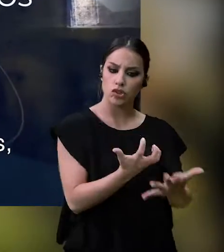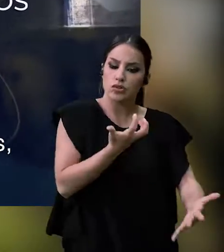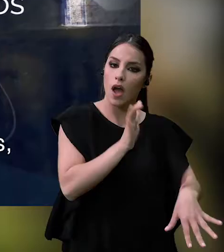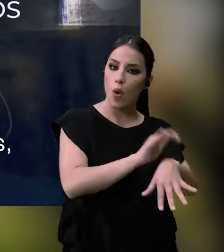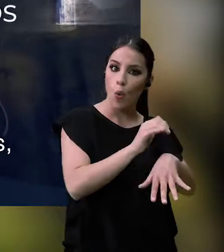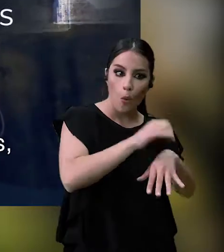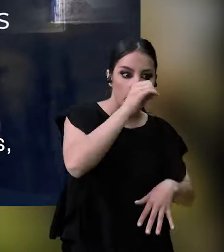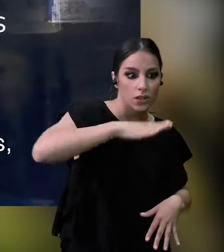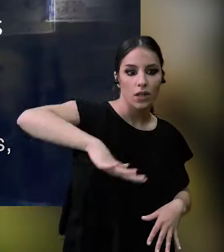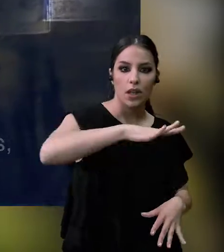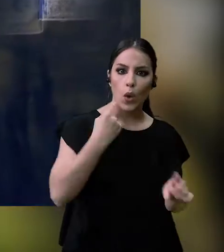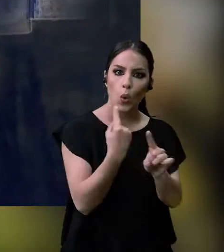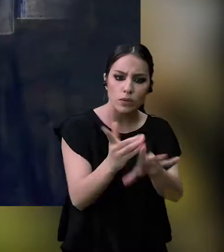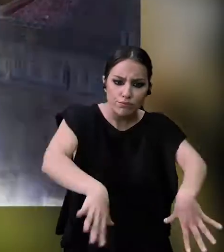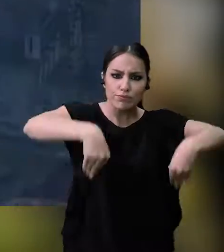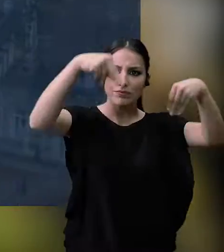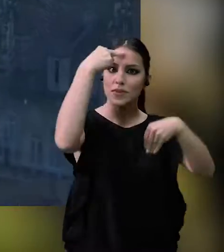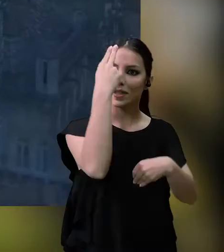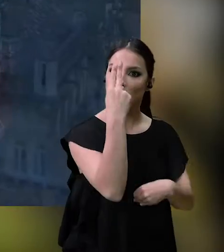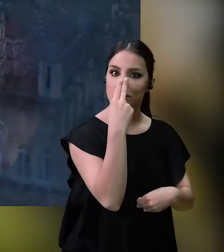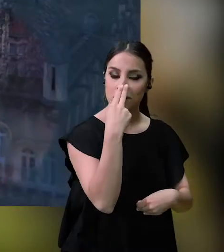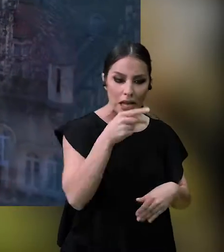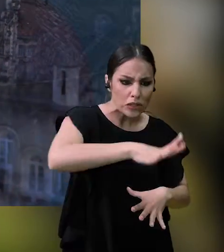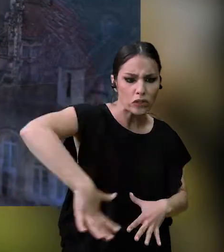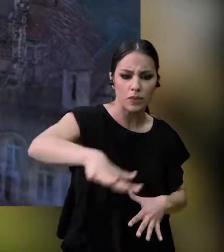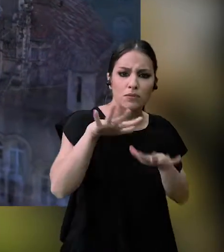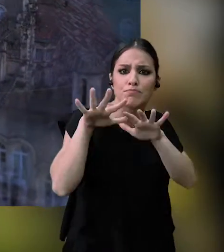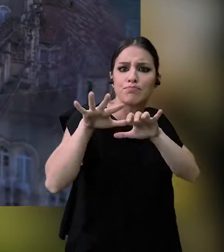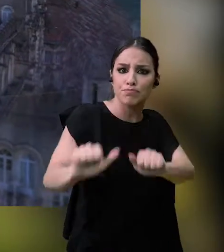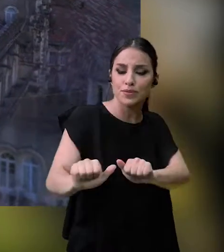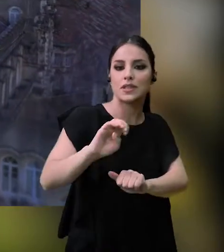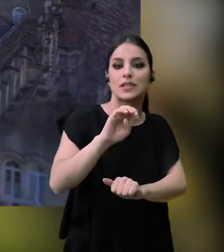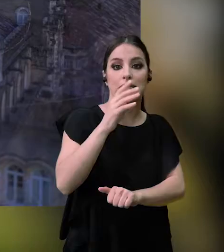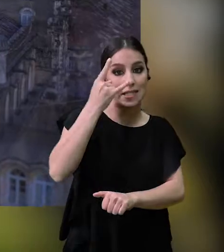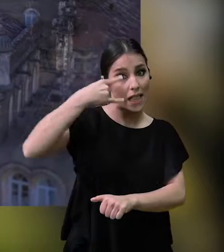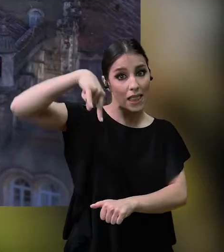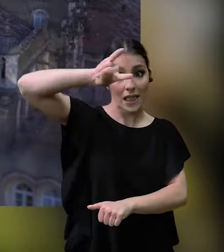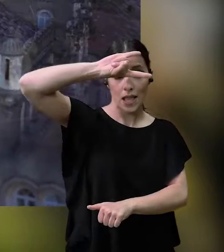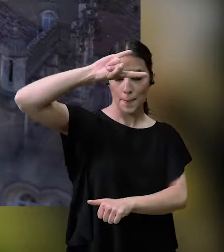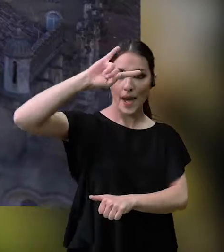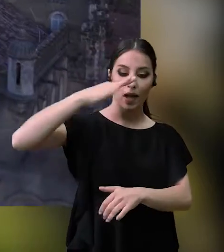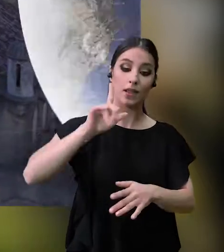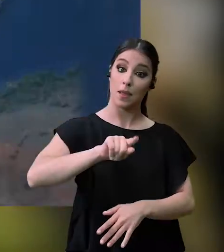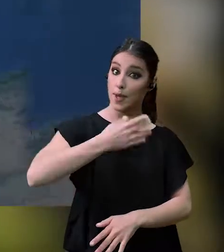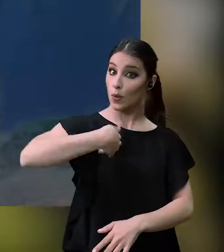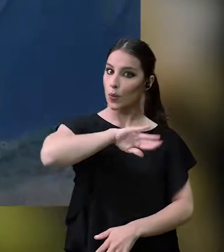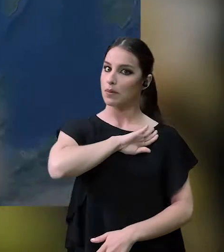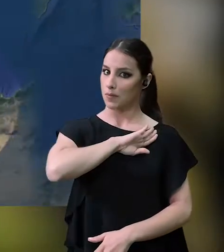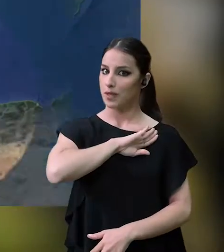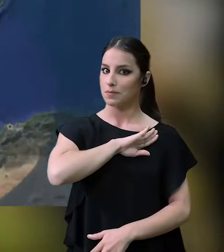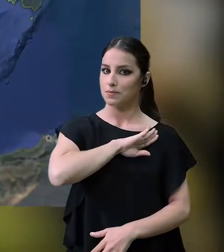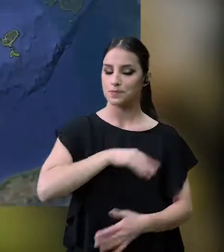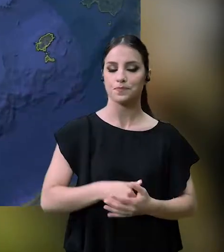Catalogados como jardins históricos monumentais constituem dois enclaves espetaculares junto às cidades de Salamanca